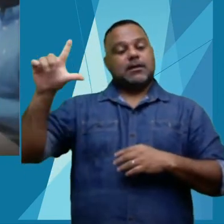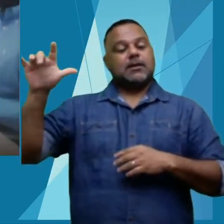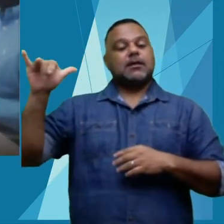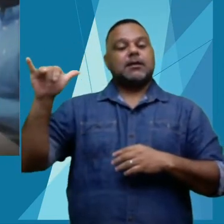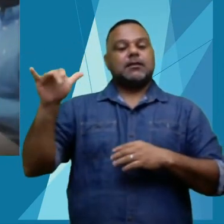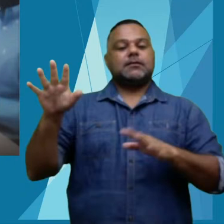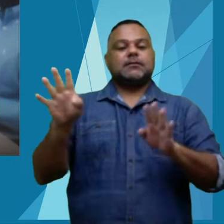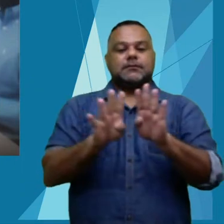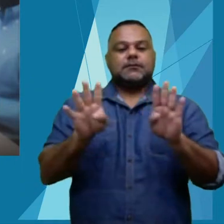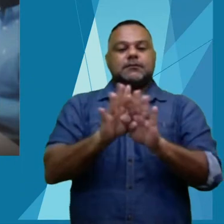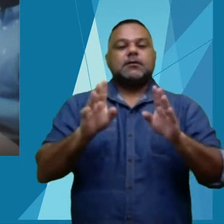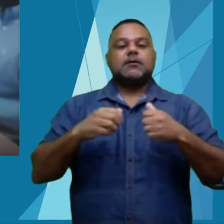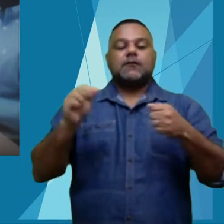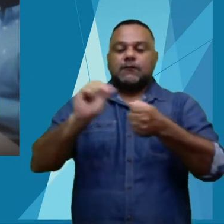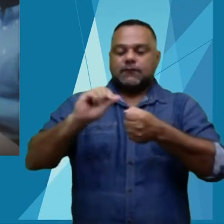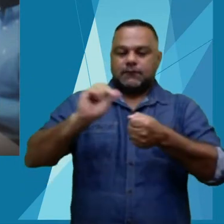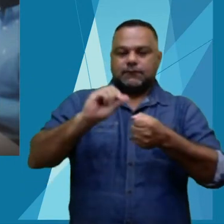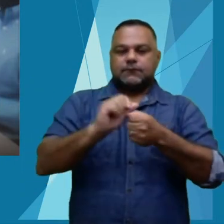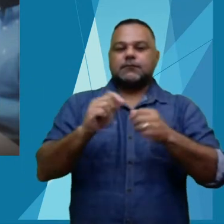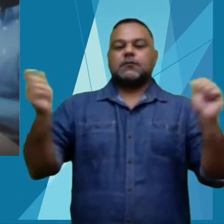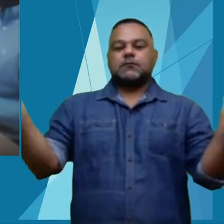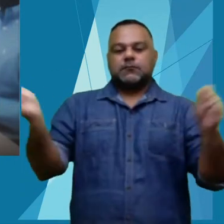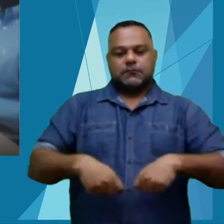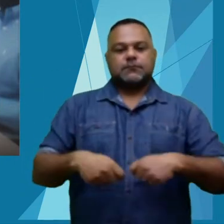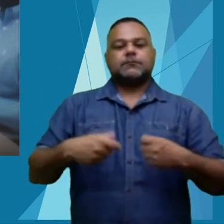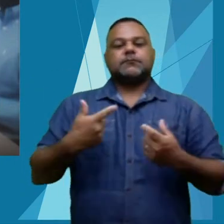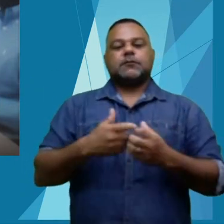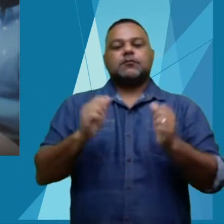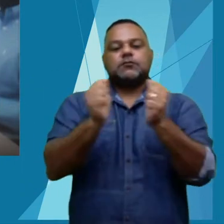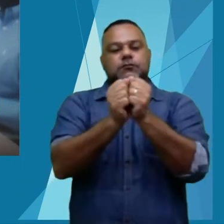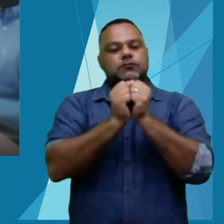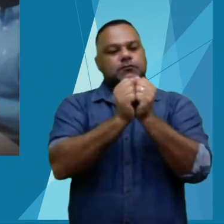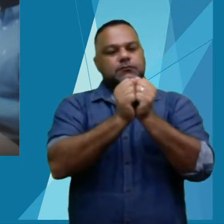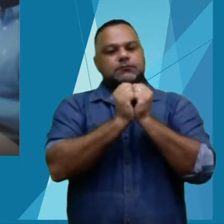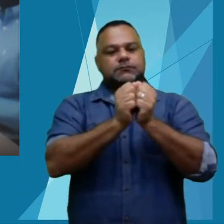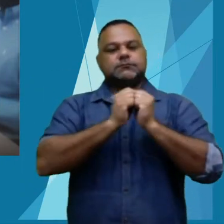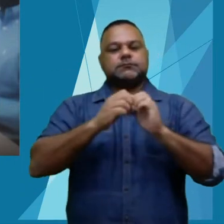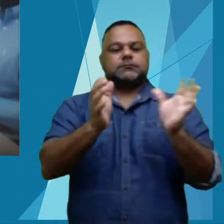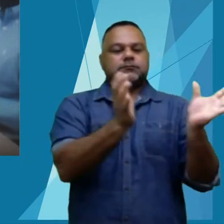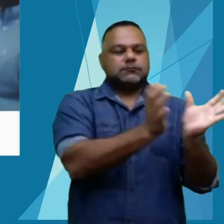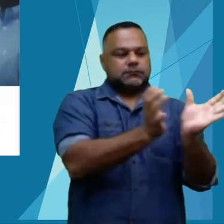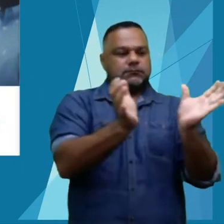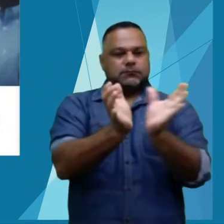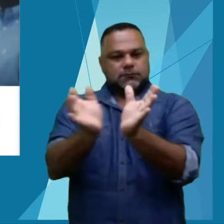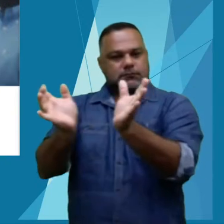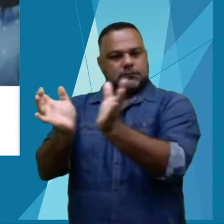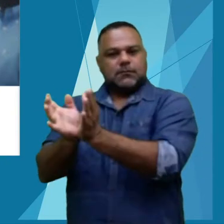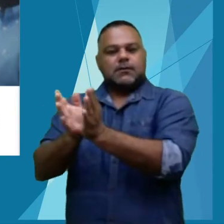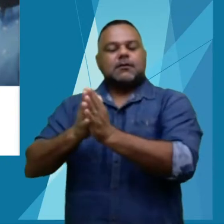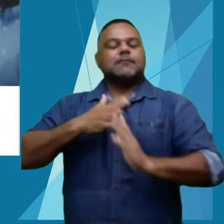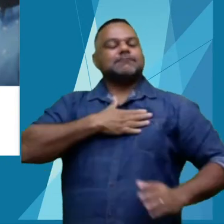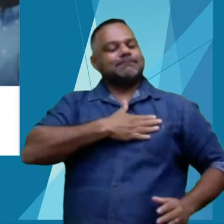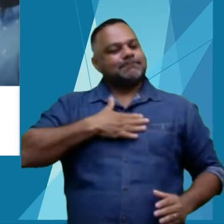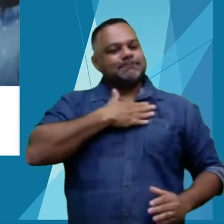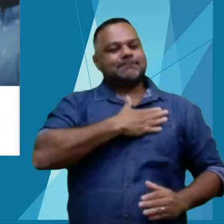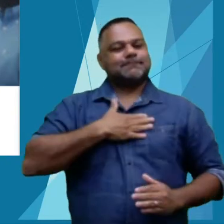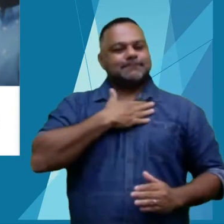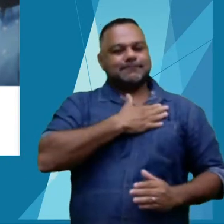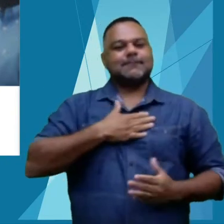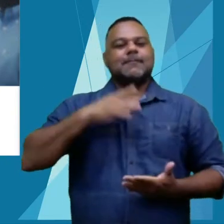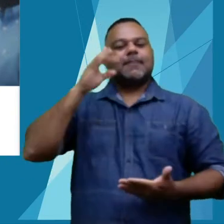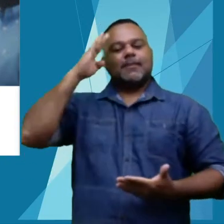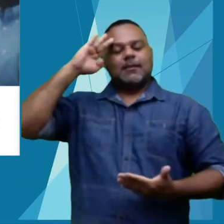que tornaram esse evento possível juntamente com as suas equipes, me dá uma satisfação, a